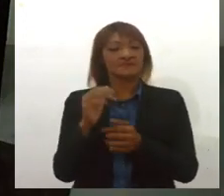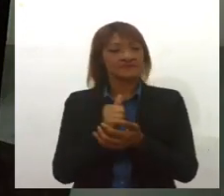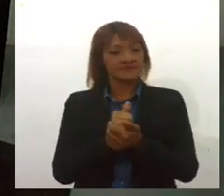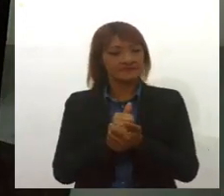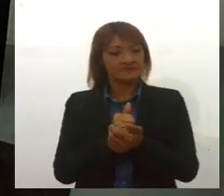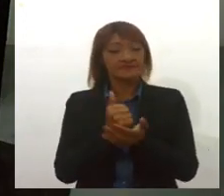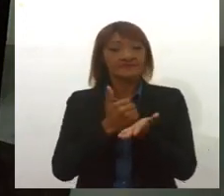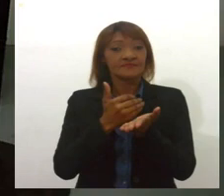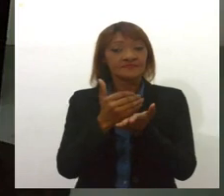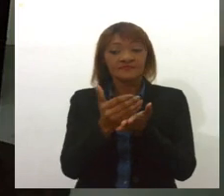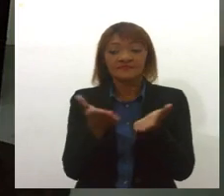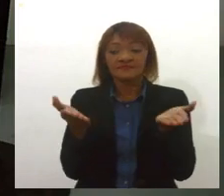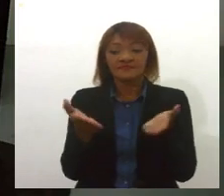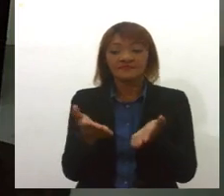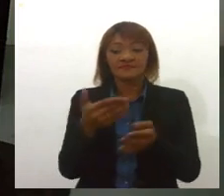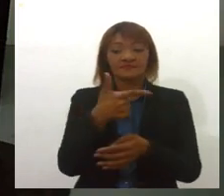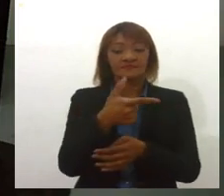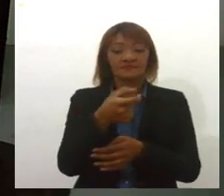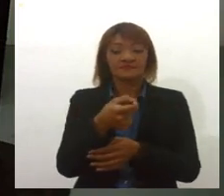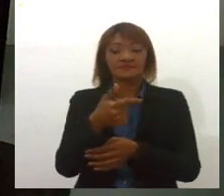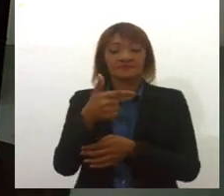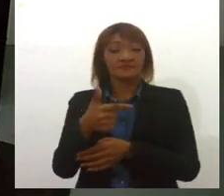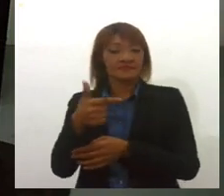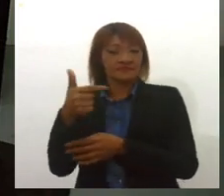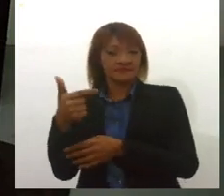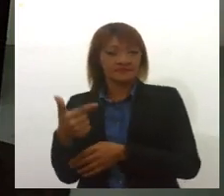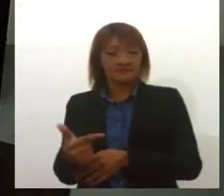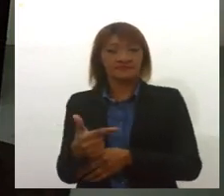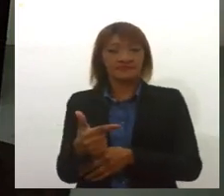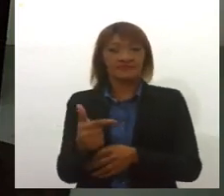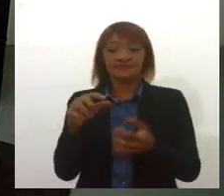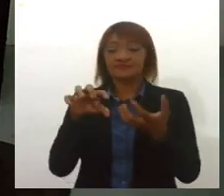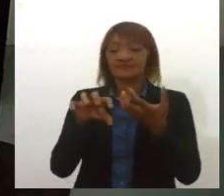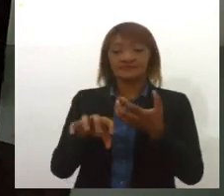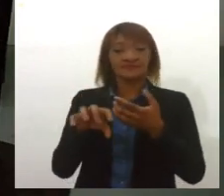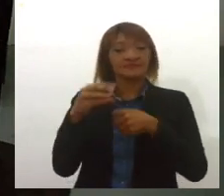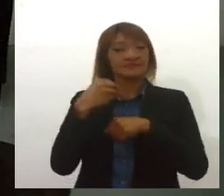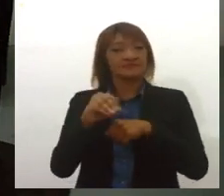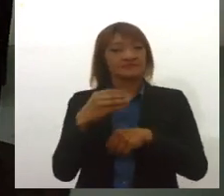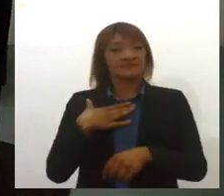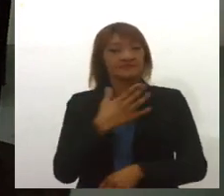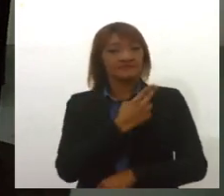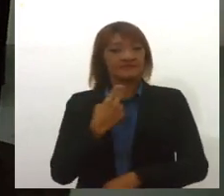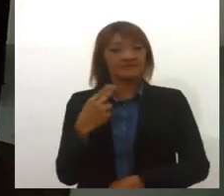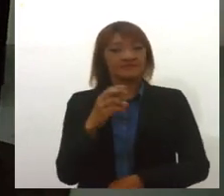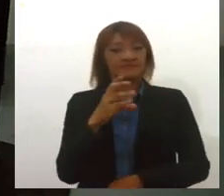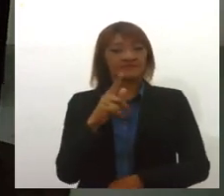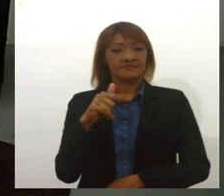a temporada de 2022 do programa Congresso em Pauta. Eu